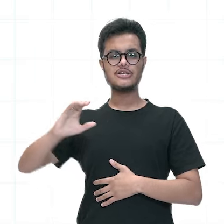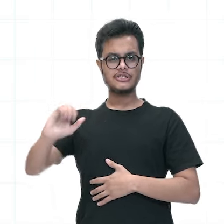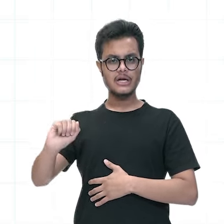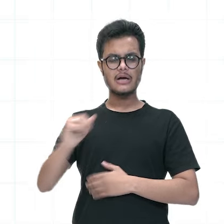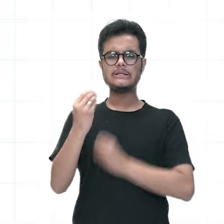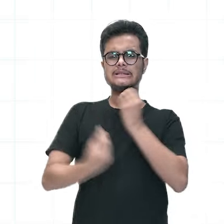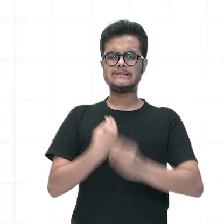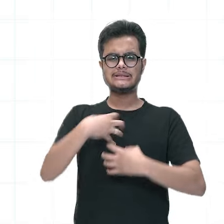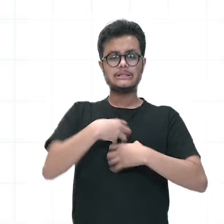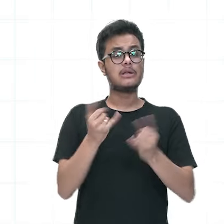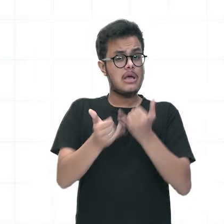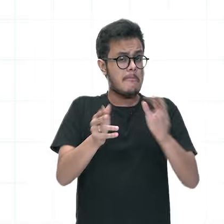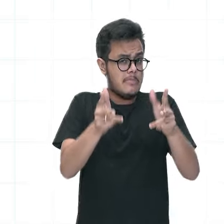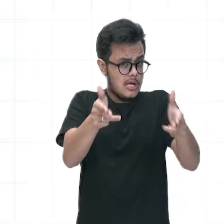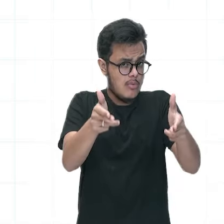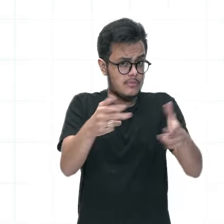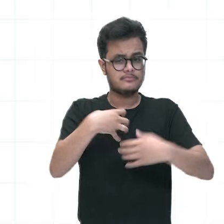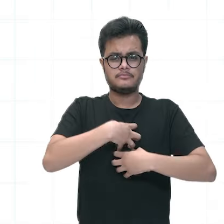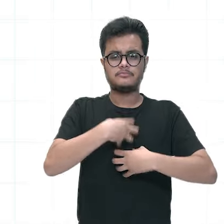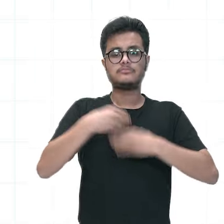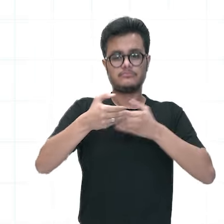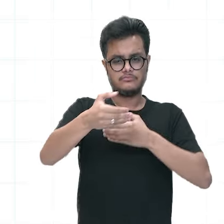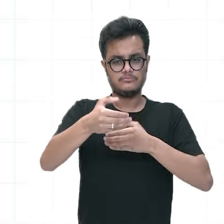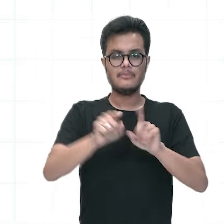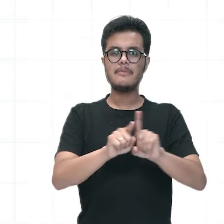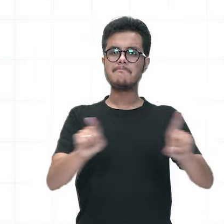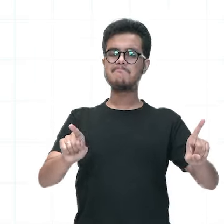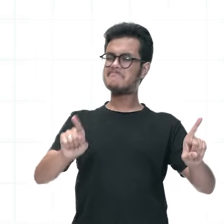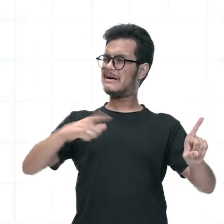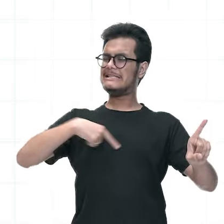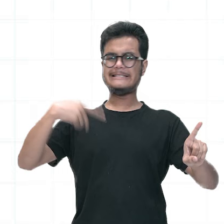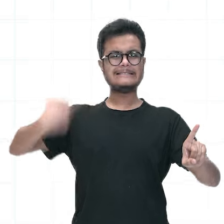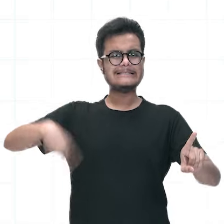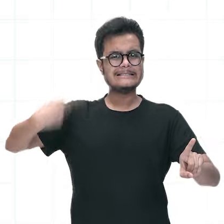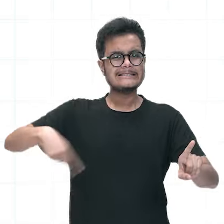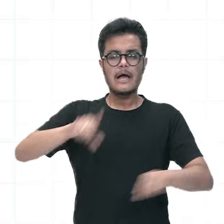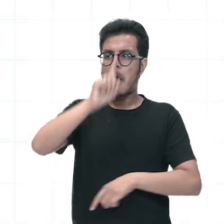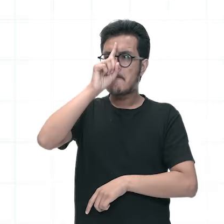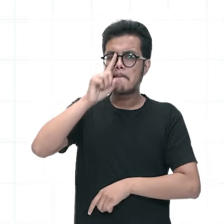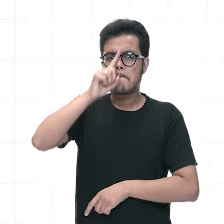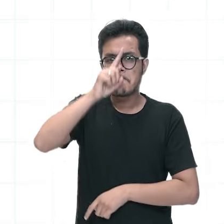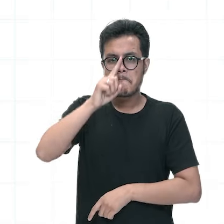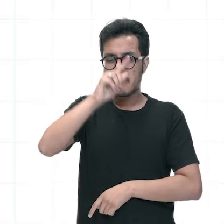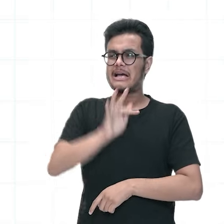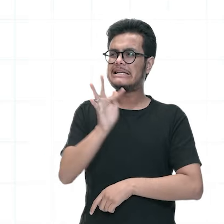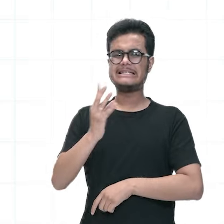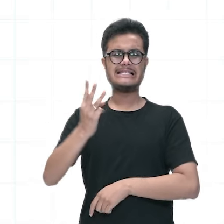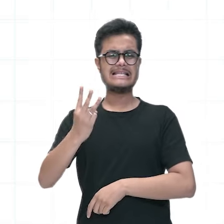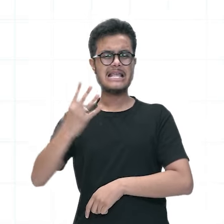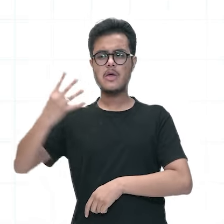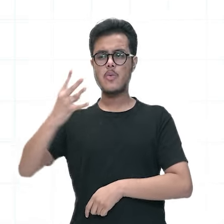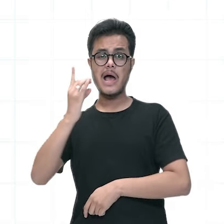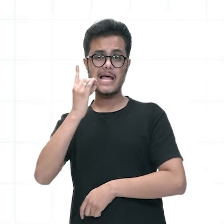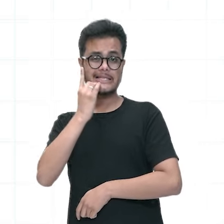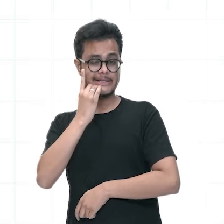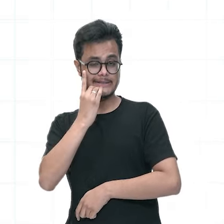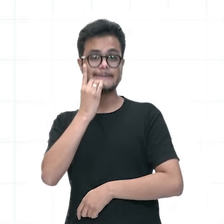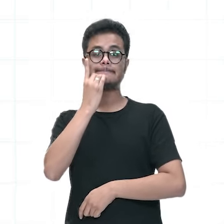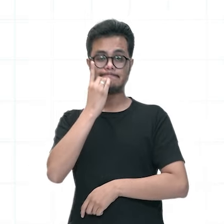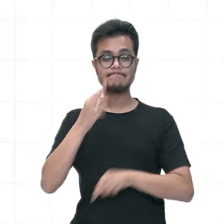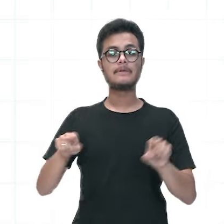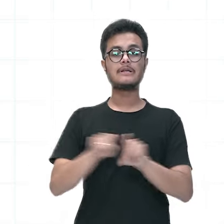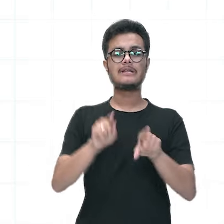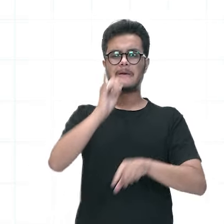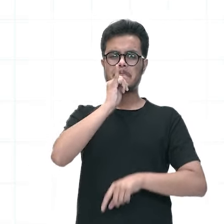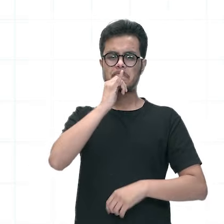são aí semelhantes. Porém, a gente vai ter aí um agravamento do quadro no terceiro ou quarto dia de evolução com